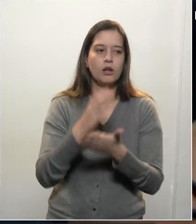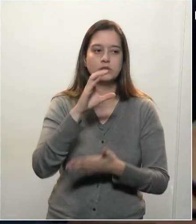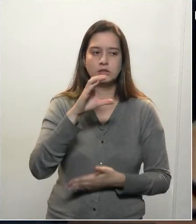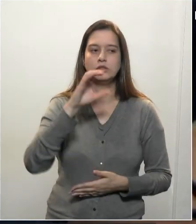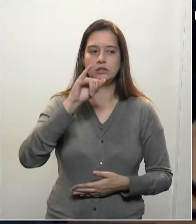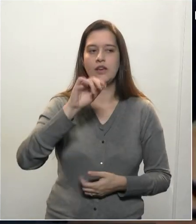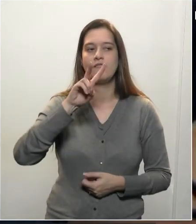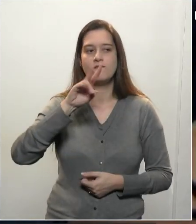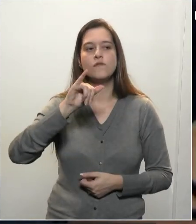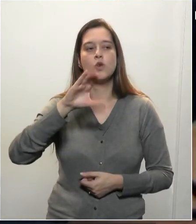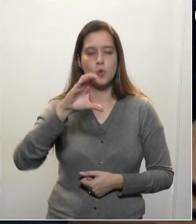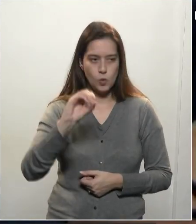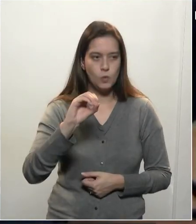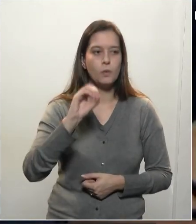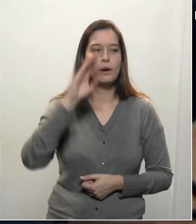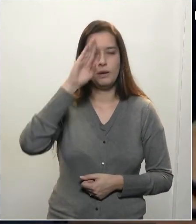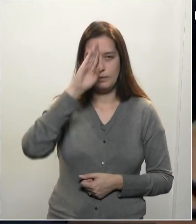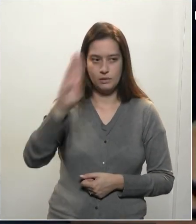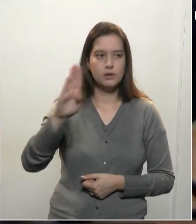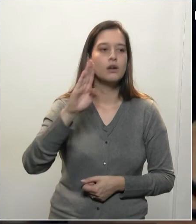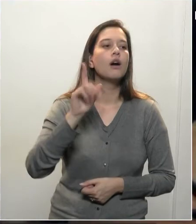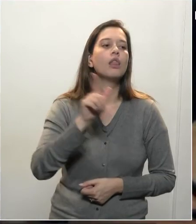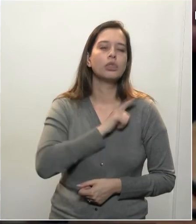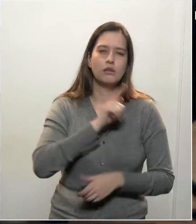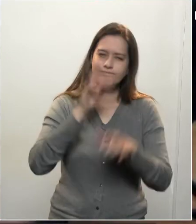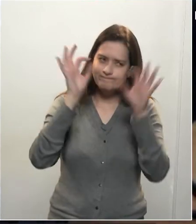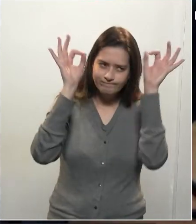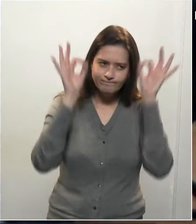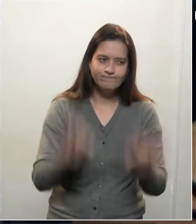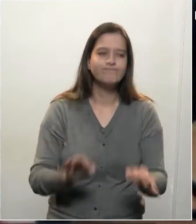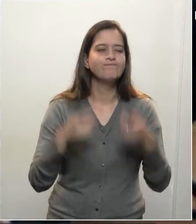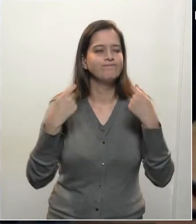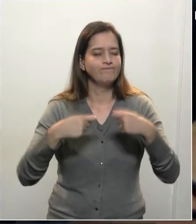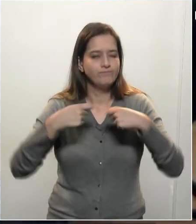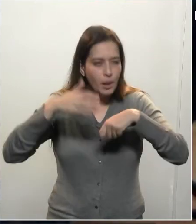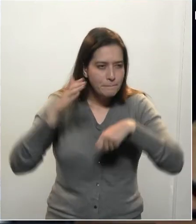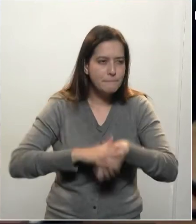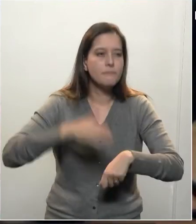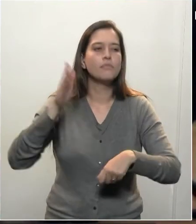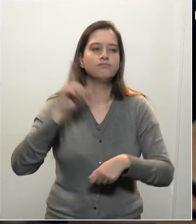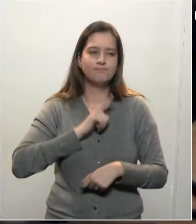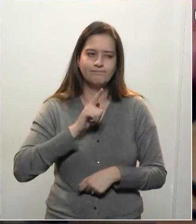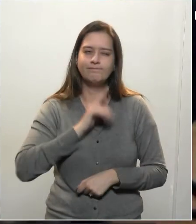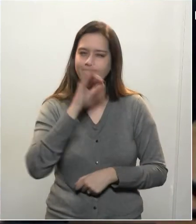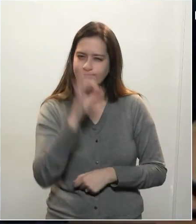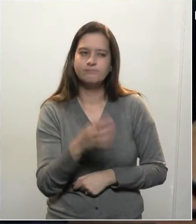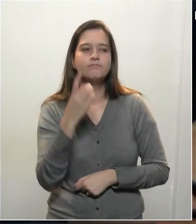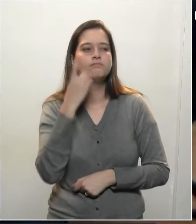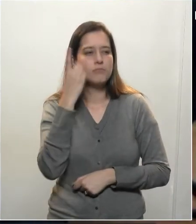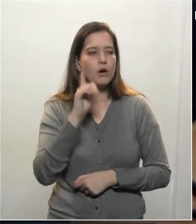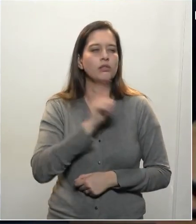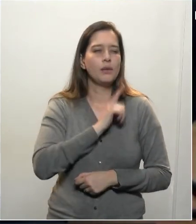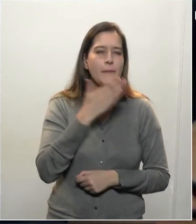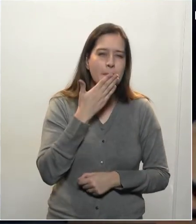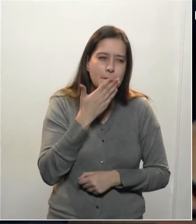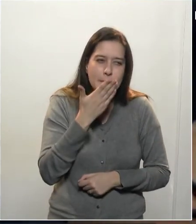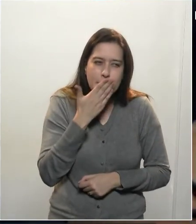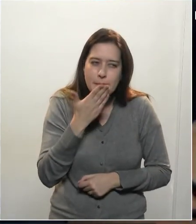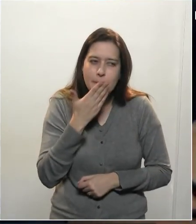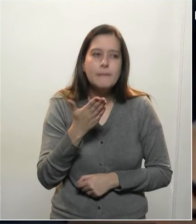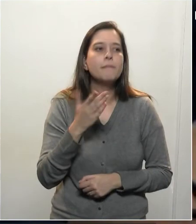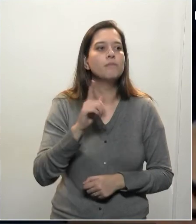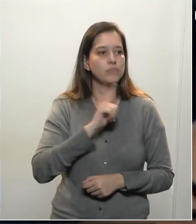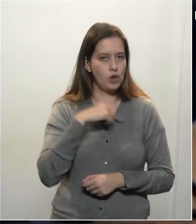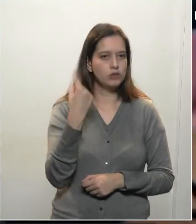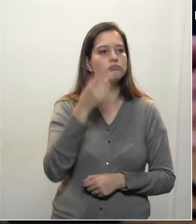mais. Tenho certeza. Os colegas deputados já devem estar recebendo pedidos de interior, ainda que saibamos que essa indicação vai